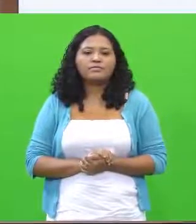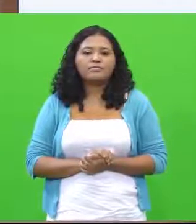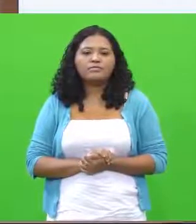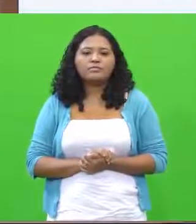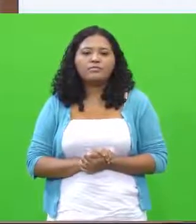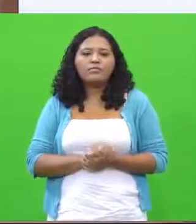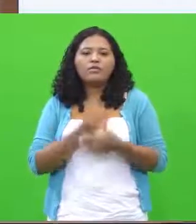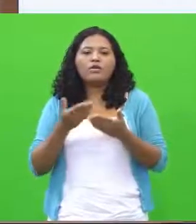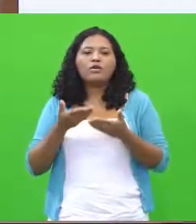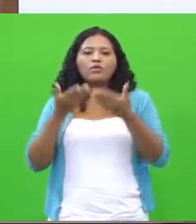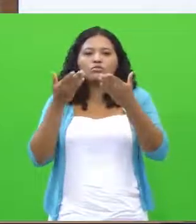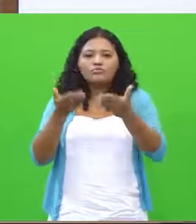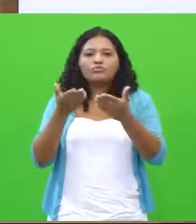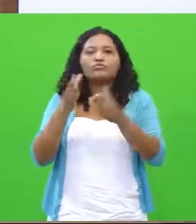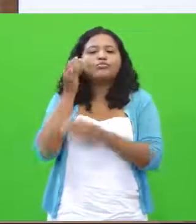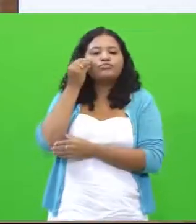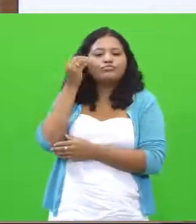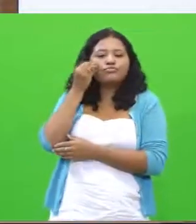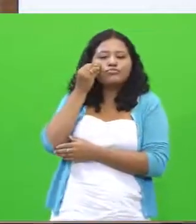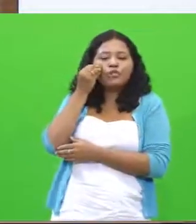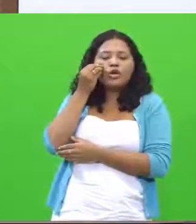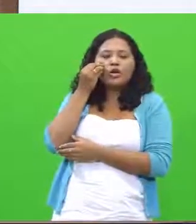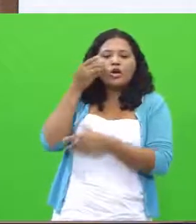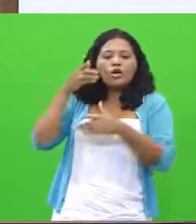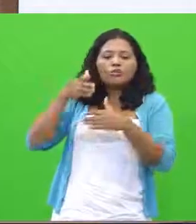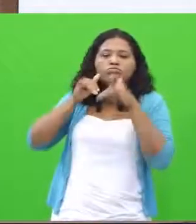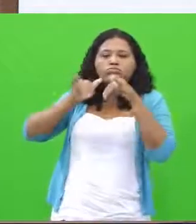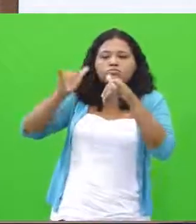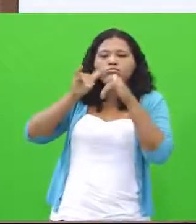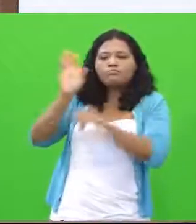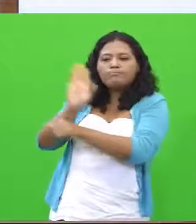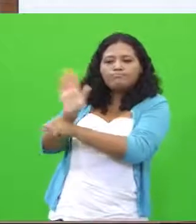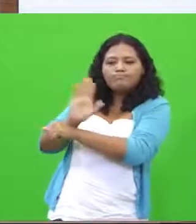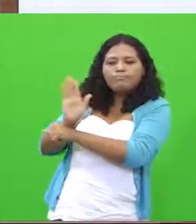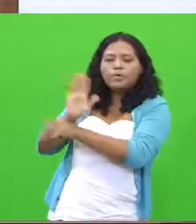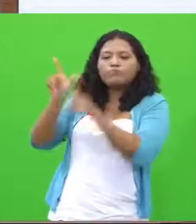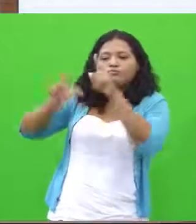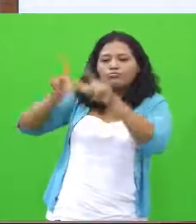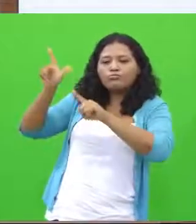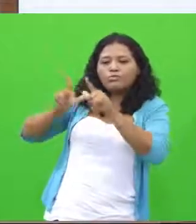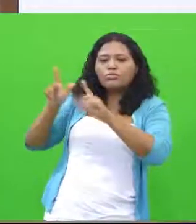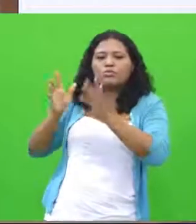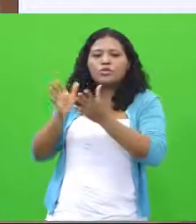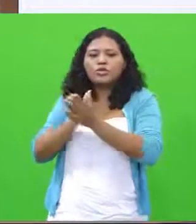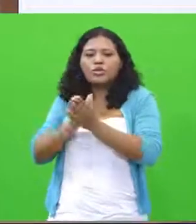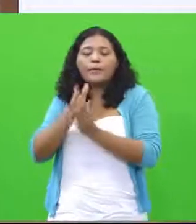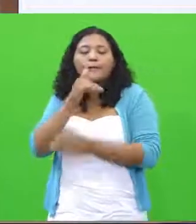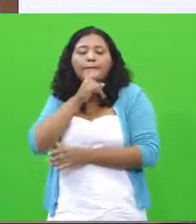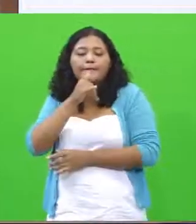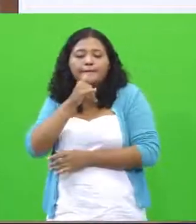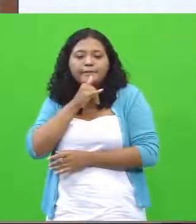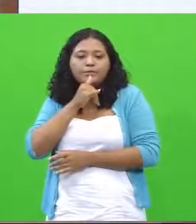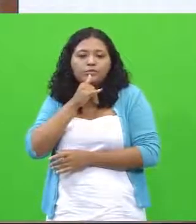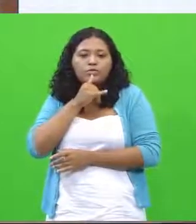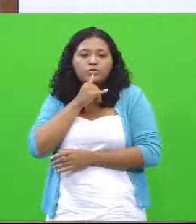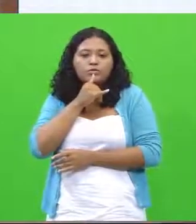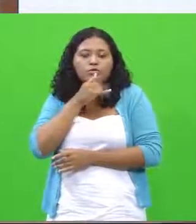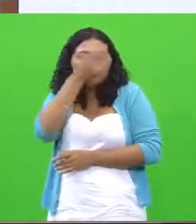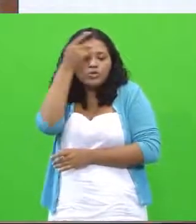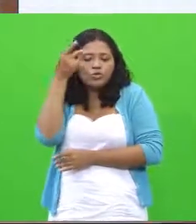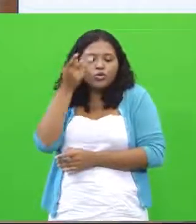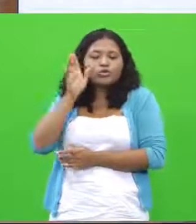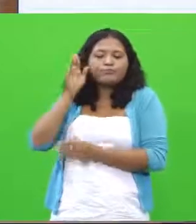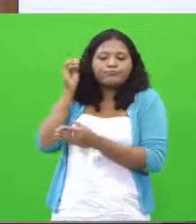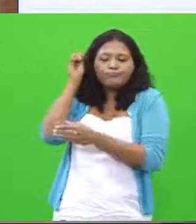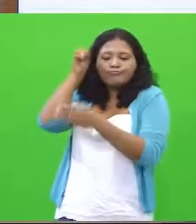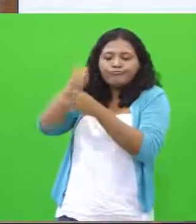Participantes que se deparam com propagandas tão envolventes como essas, devem ter se remetido, por exemplo, a propagandas